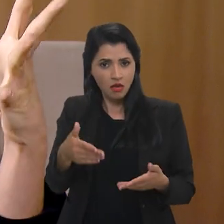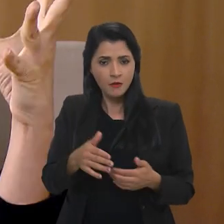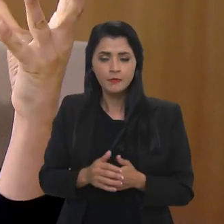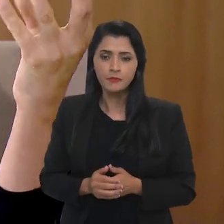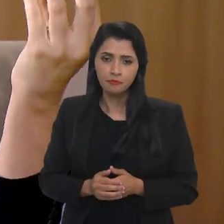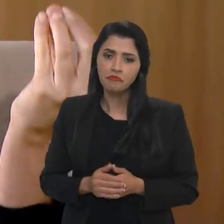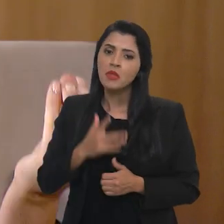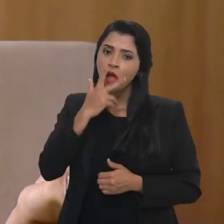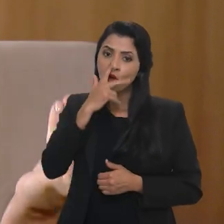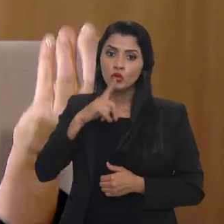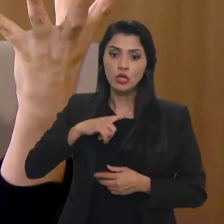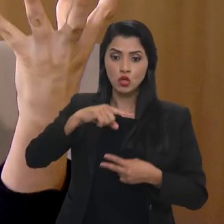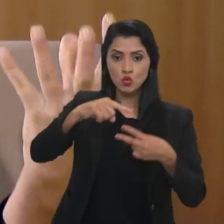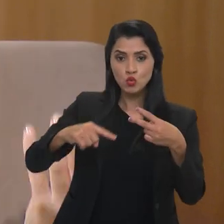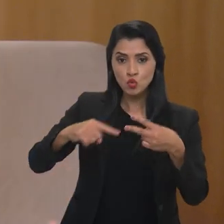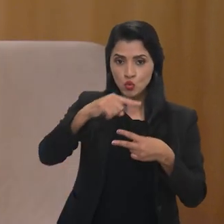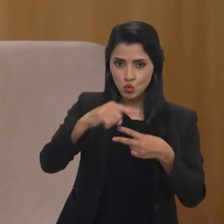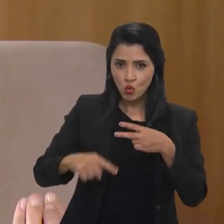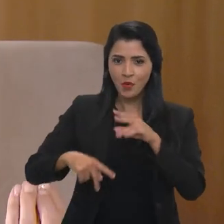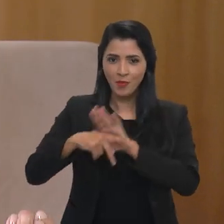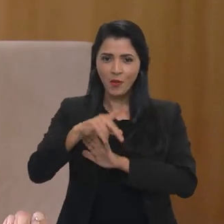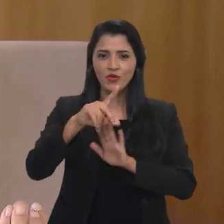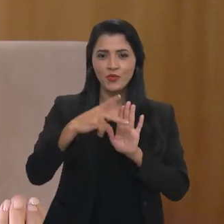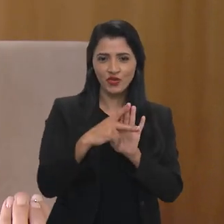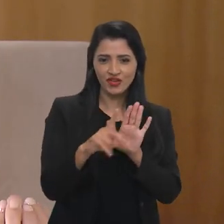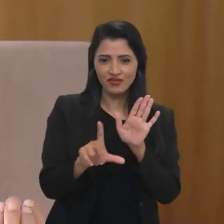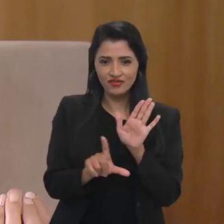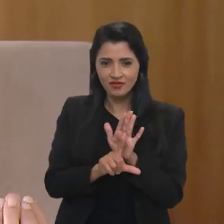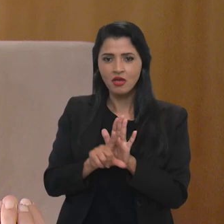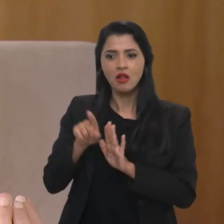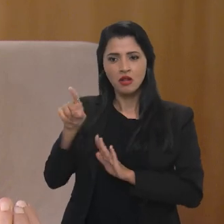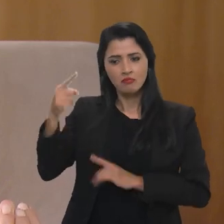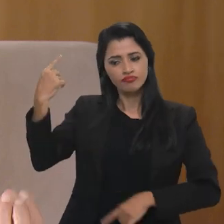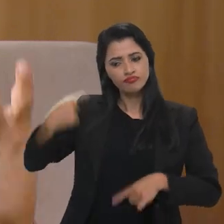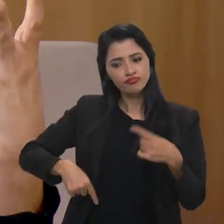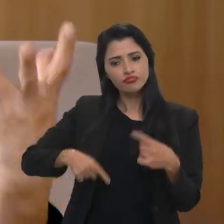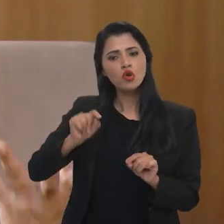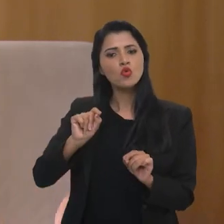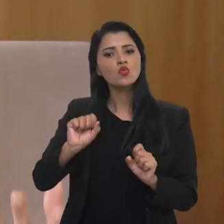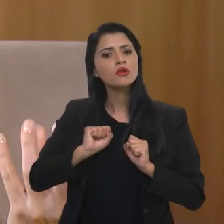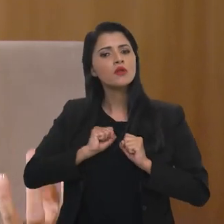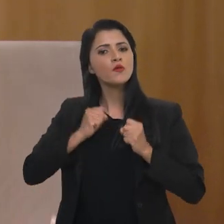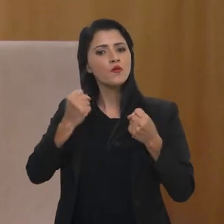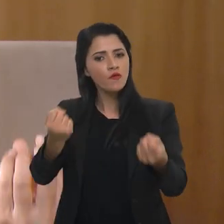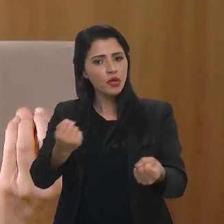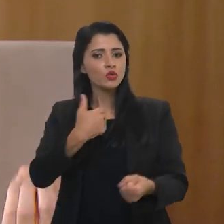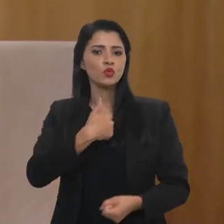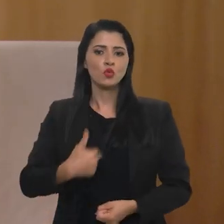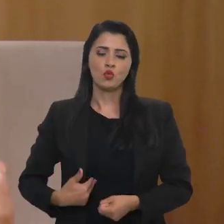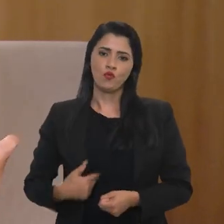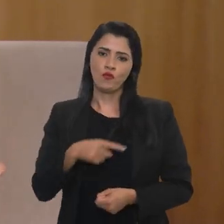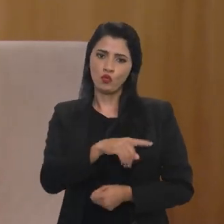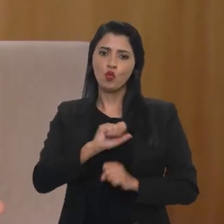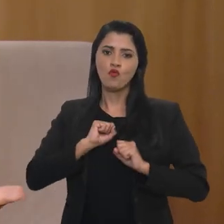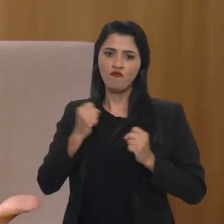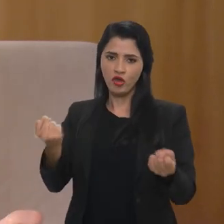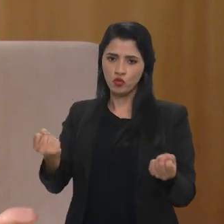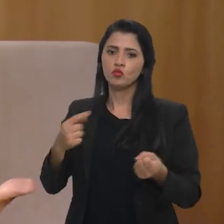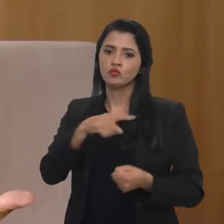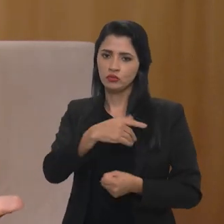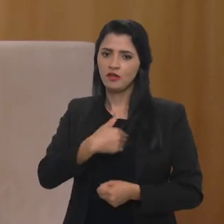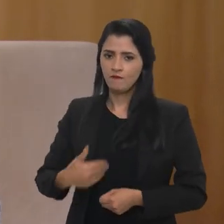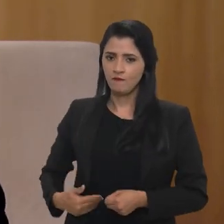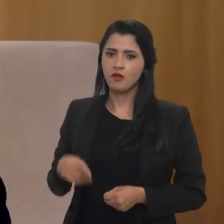tem duas grandes pilares lá do projeto de lei que está debatendo, que são o que defende o governo. Uma é a